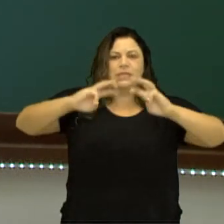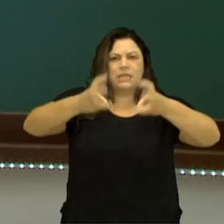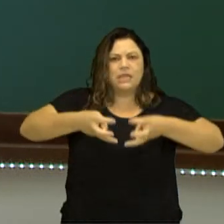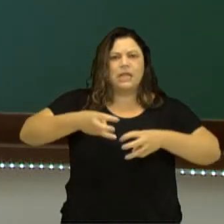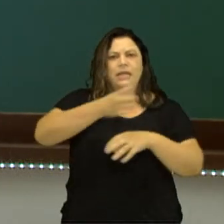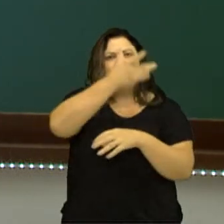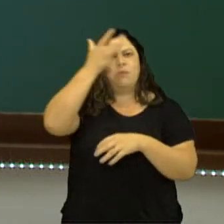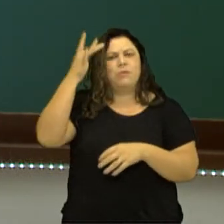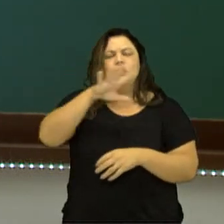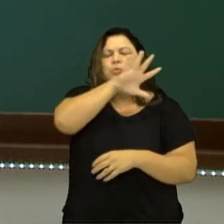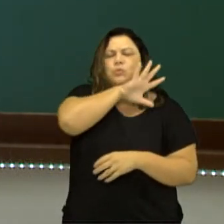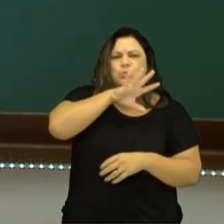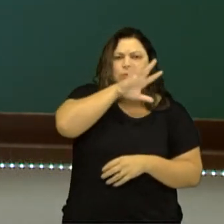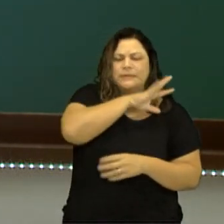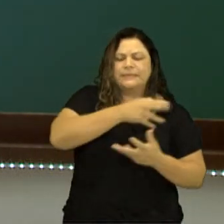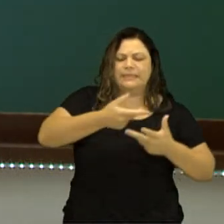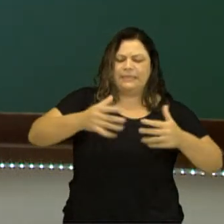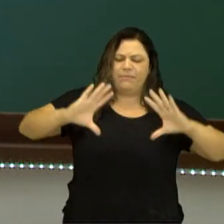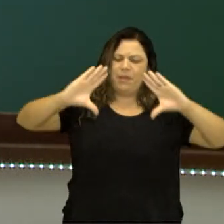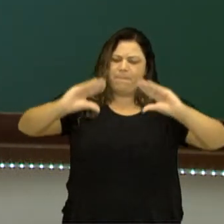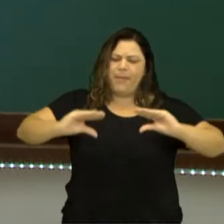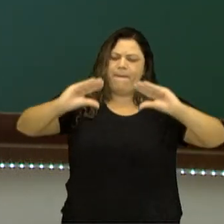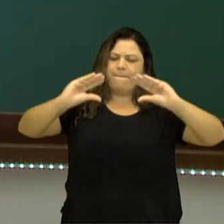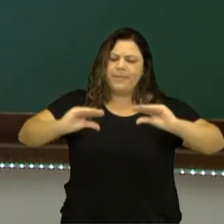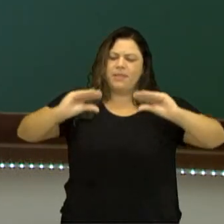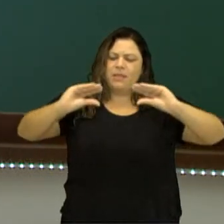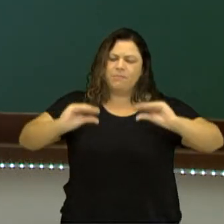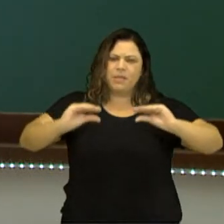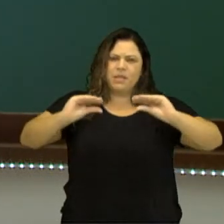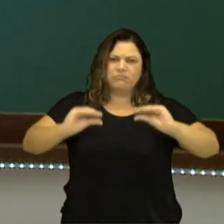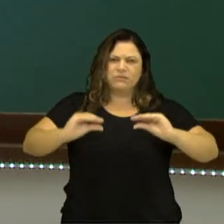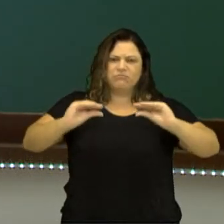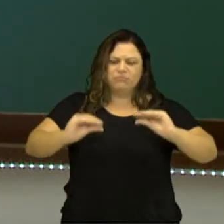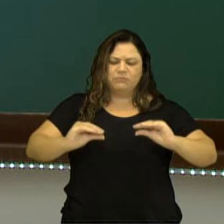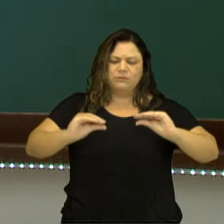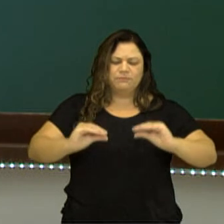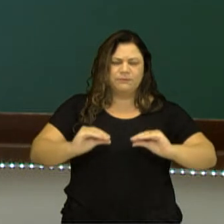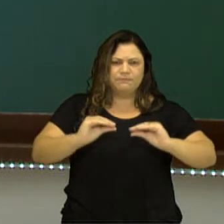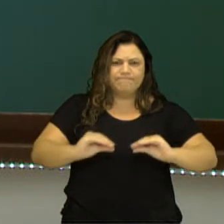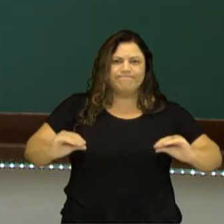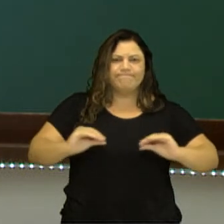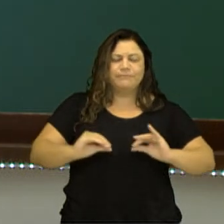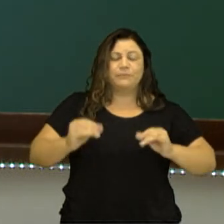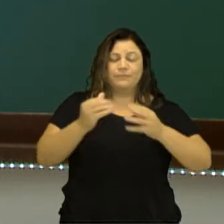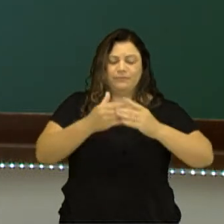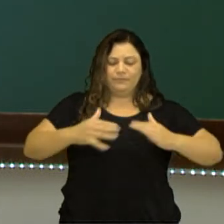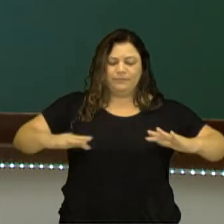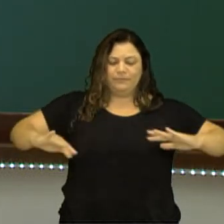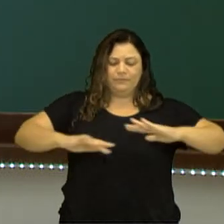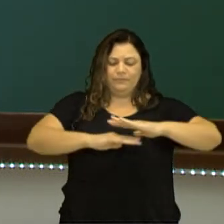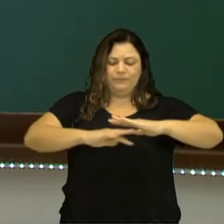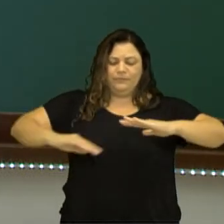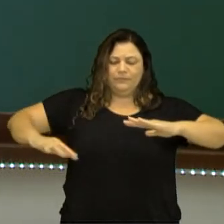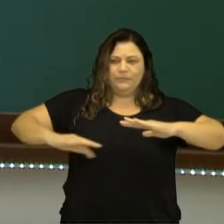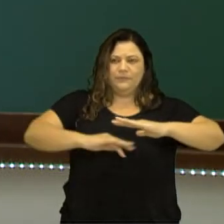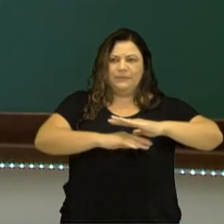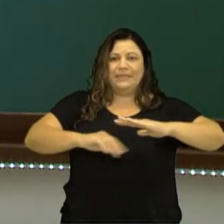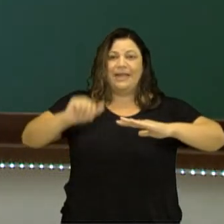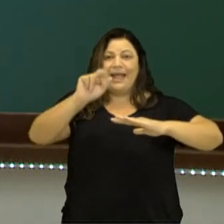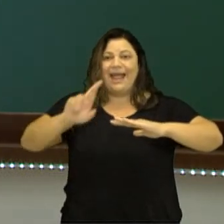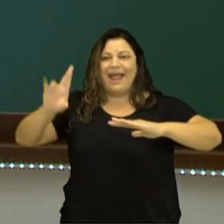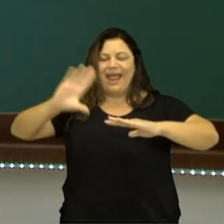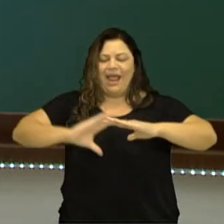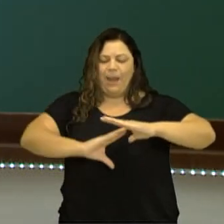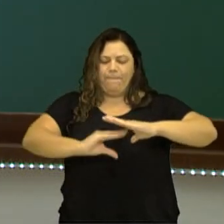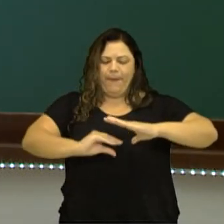provoca a compactação do solo, que vai diminuir a quantidade de ar entre os grãos desse solo. Ali nós